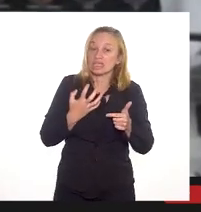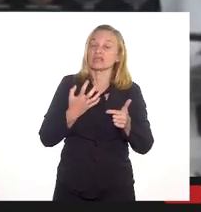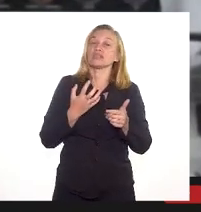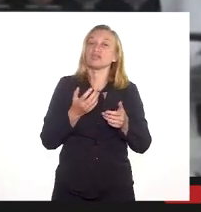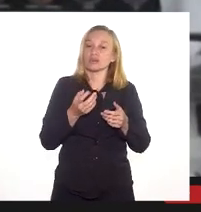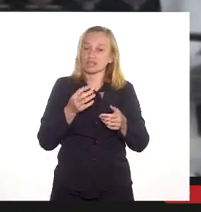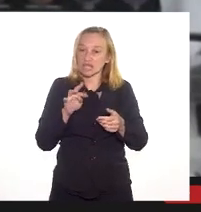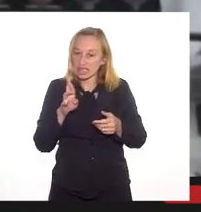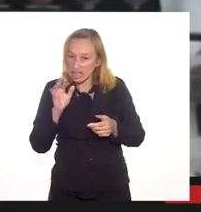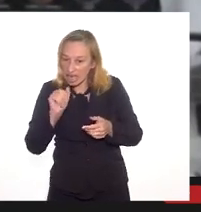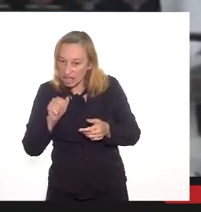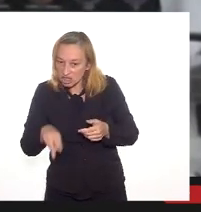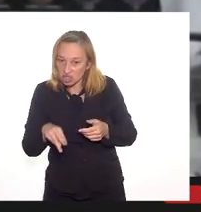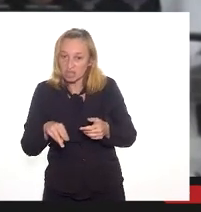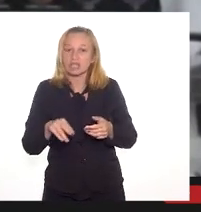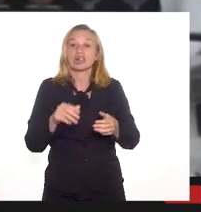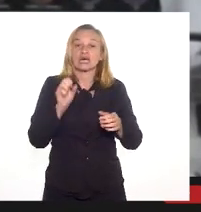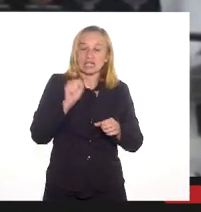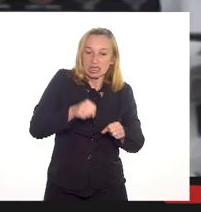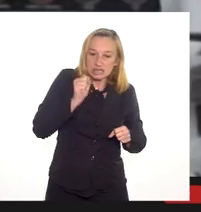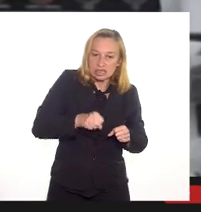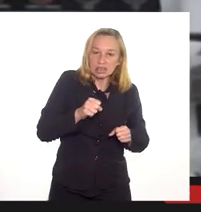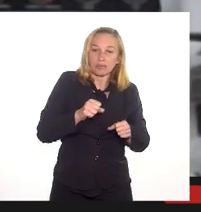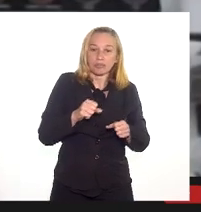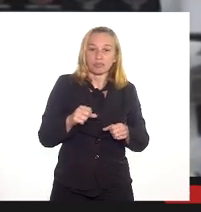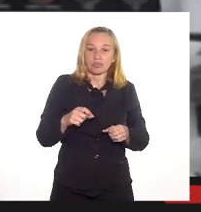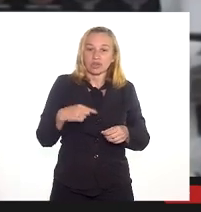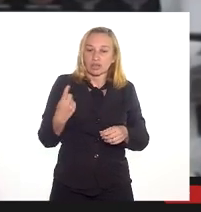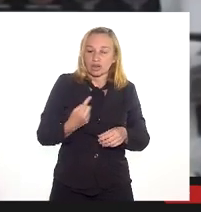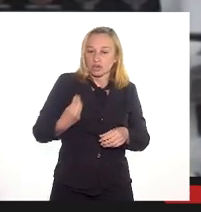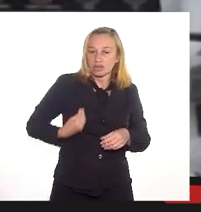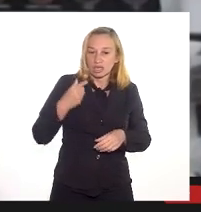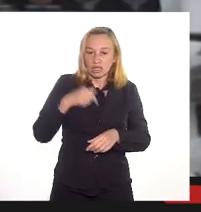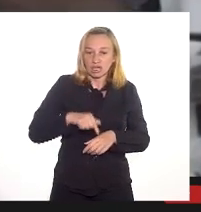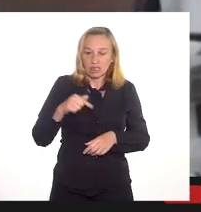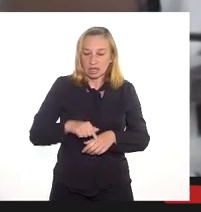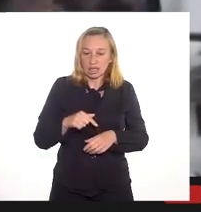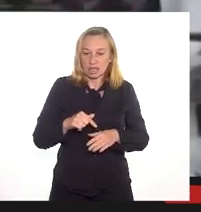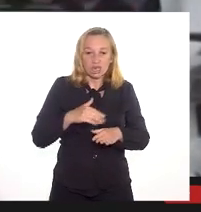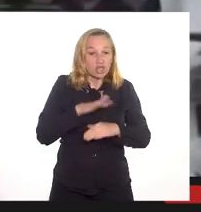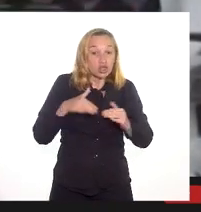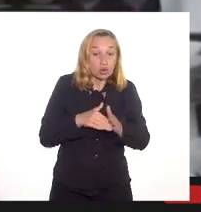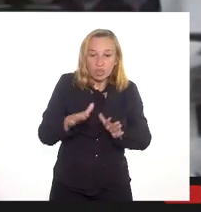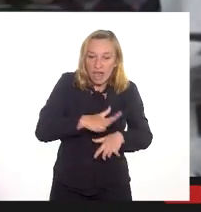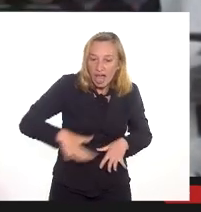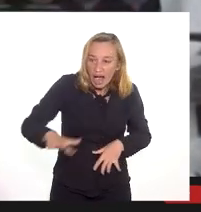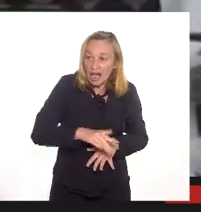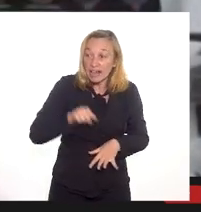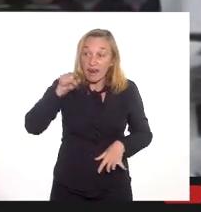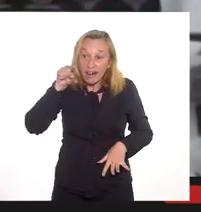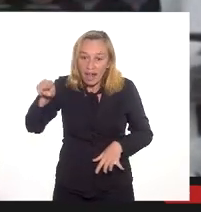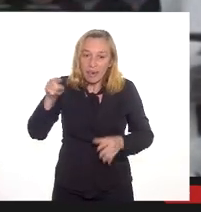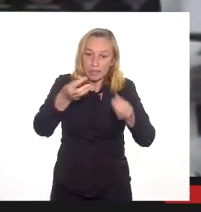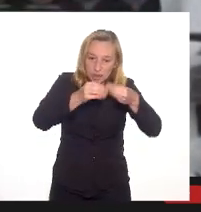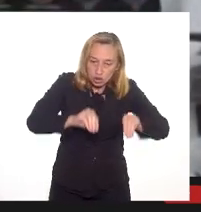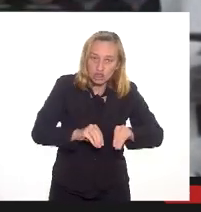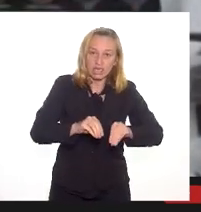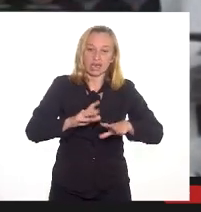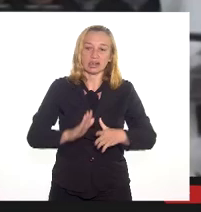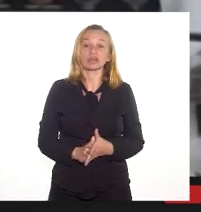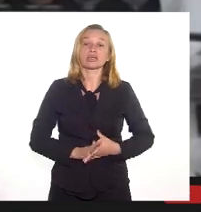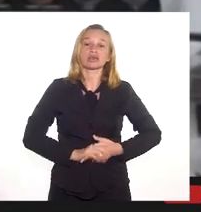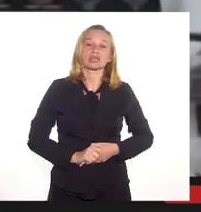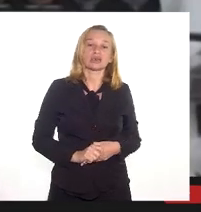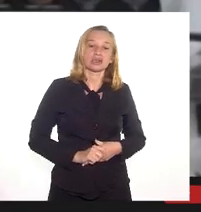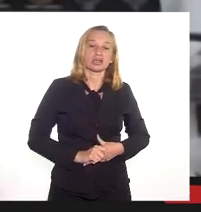drenagem, que vai sim, principalmente porque a gente está aqui adjusante, toda aquela área montante ali sendo prejudicada. Com